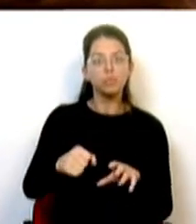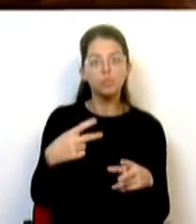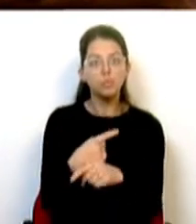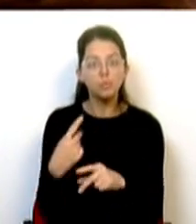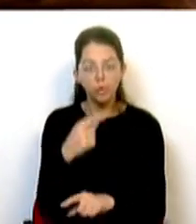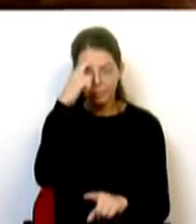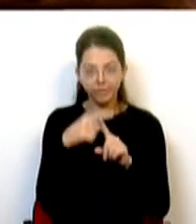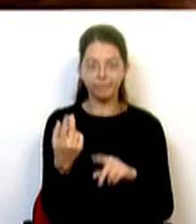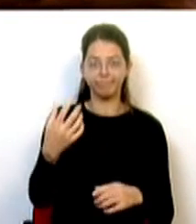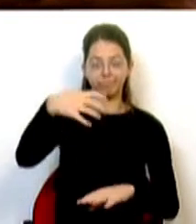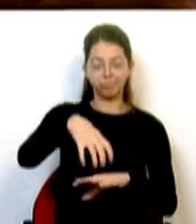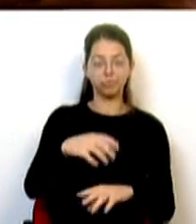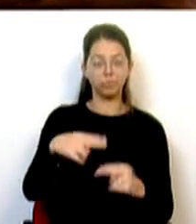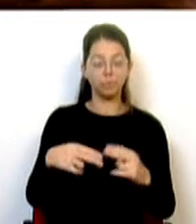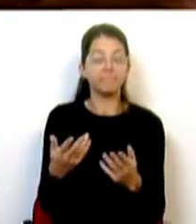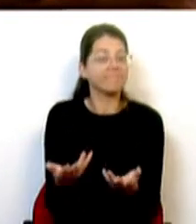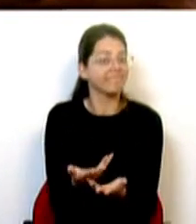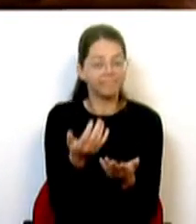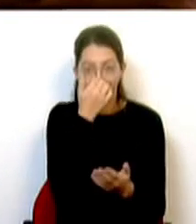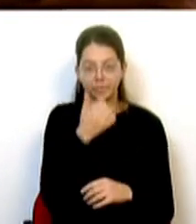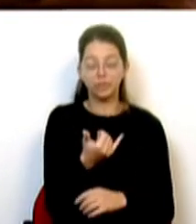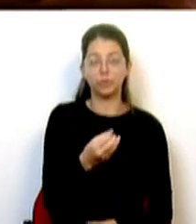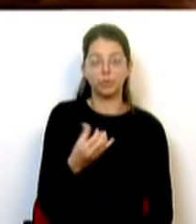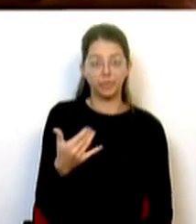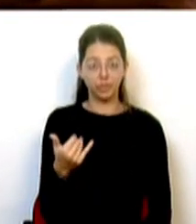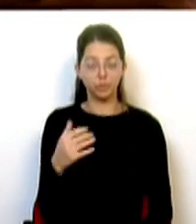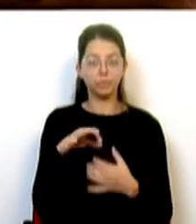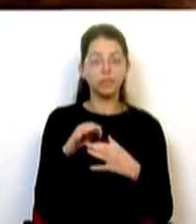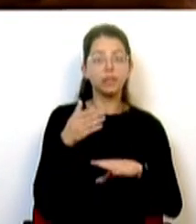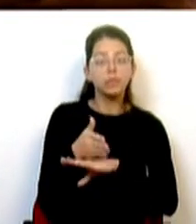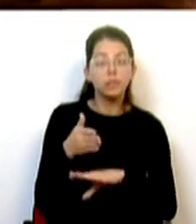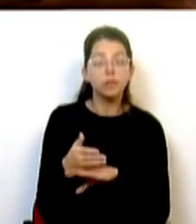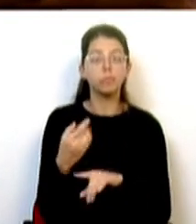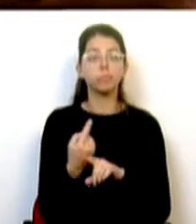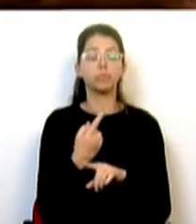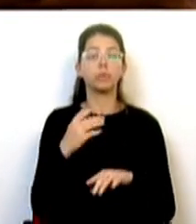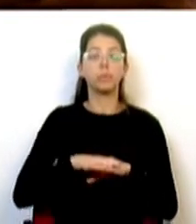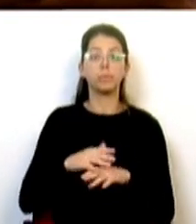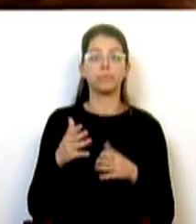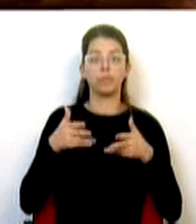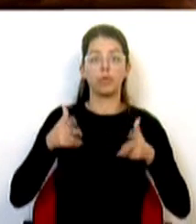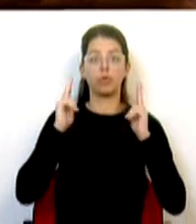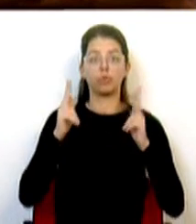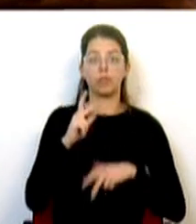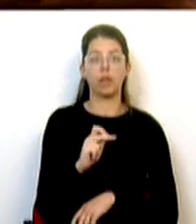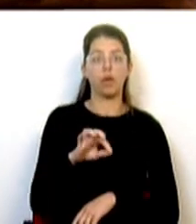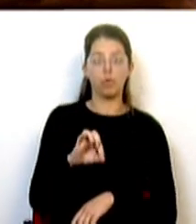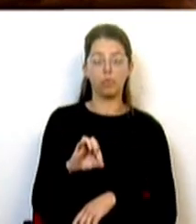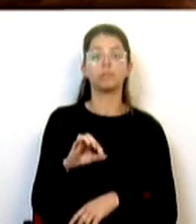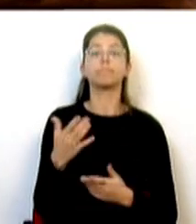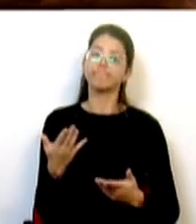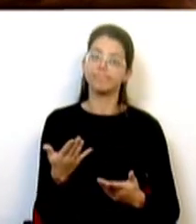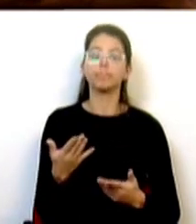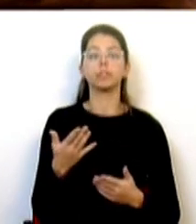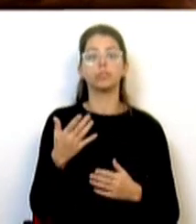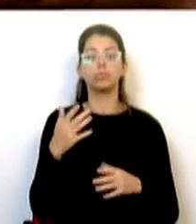Em 2012, dada a alteração em termos de acessibilidades, essencialmente devido à construção da A8, procedeu-se a uma reestruturação